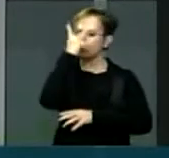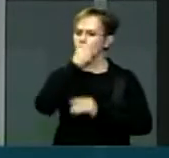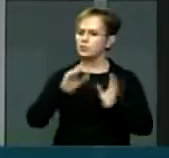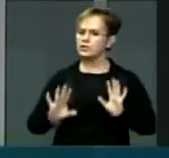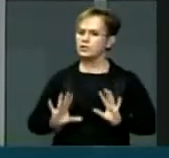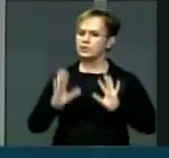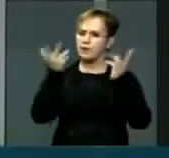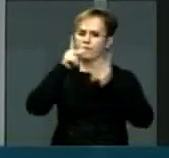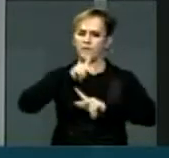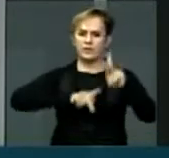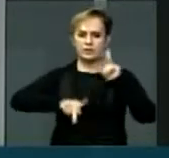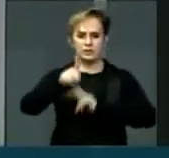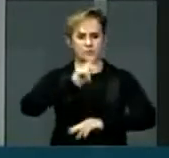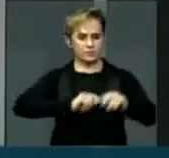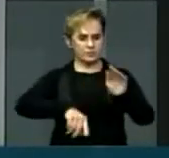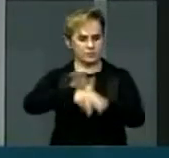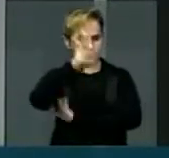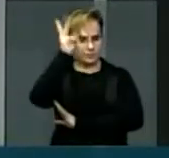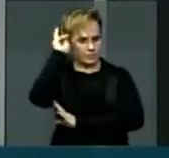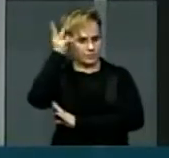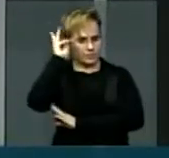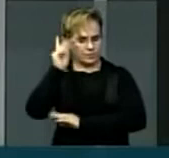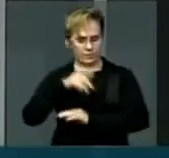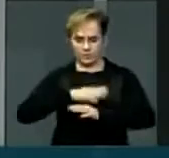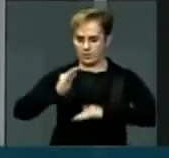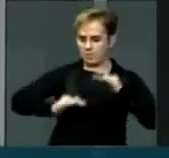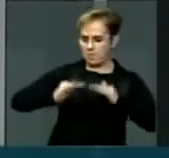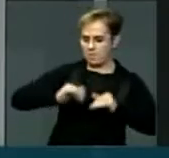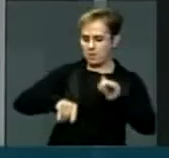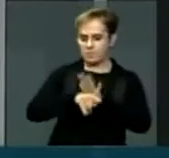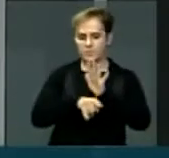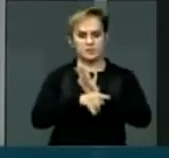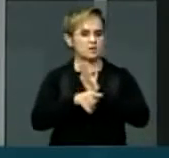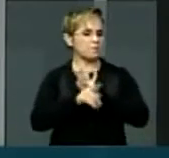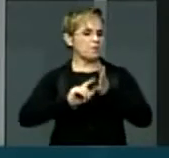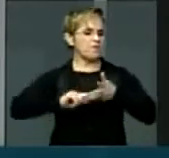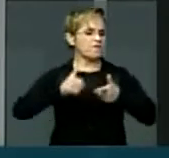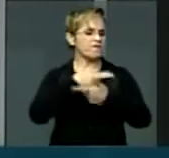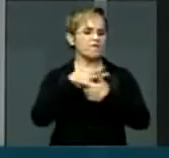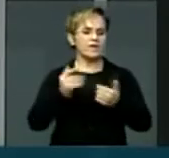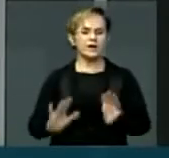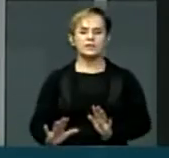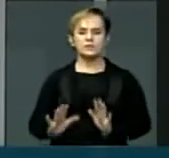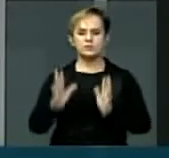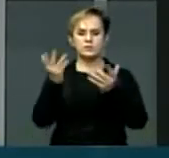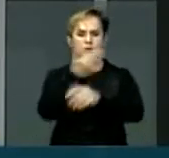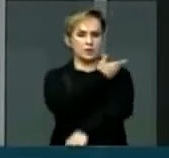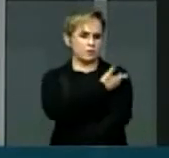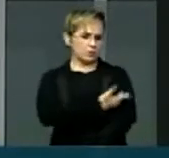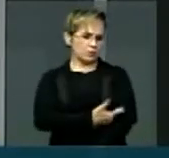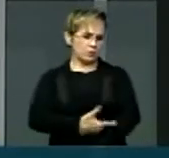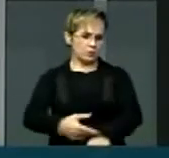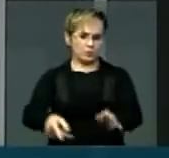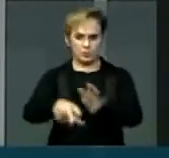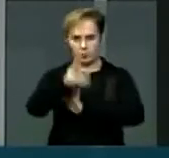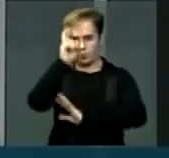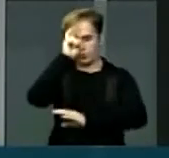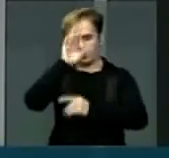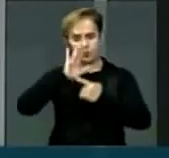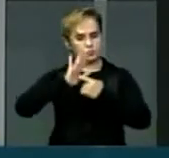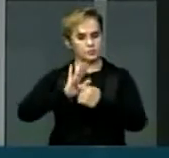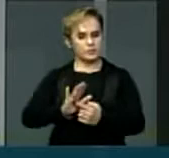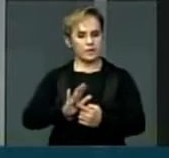Maranhão, com o Buba Boi, com o Tramboa de Crioula, com o Cacuriá e outras dezenas de manifestações culturais.